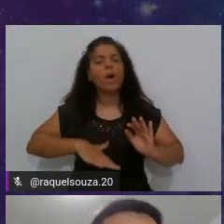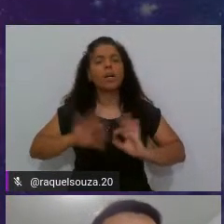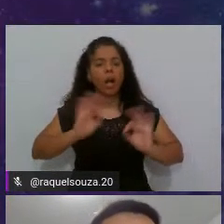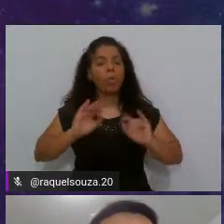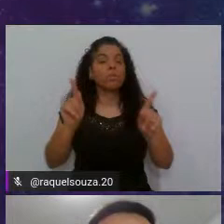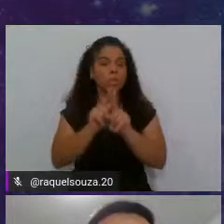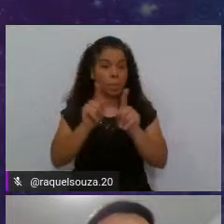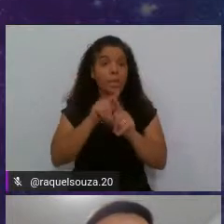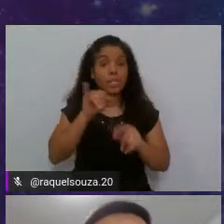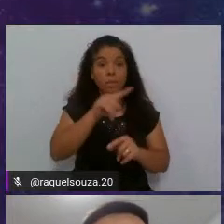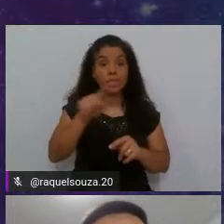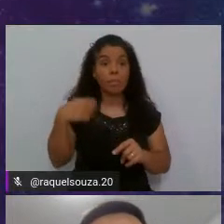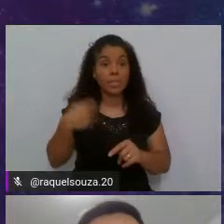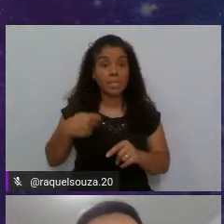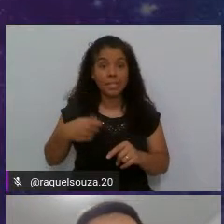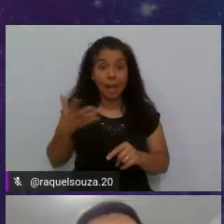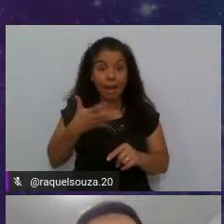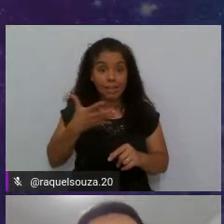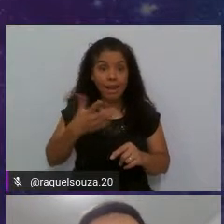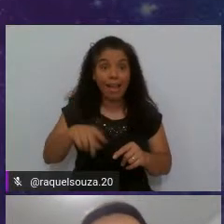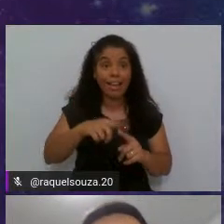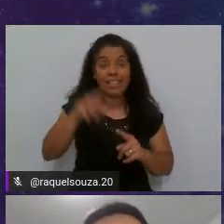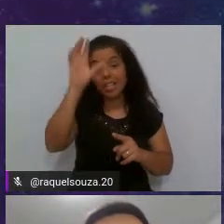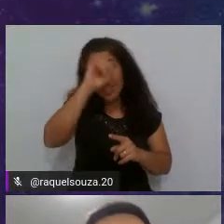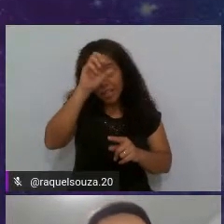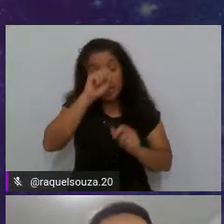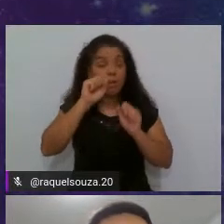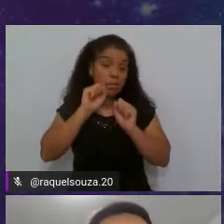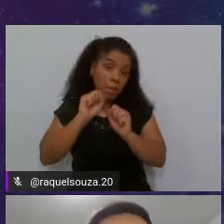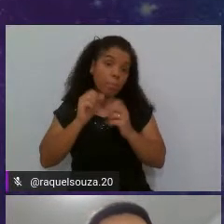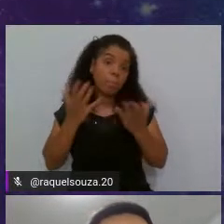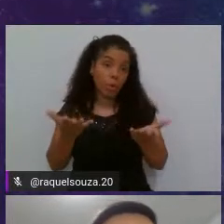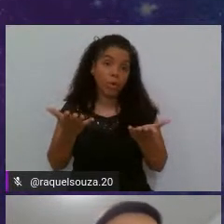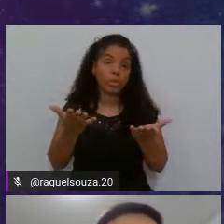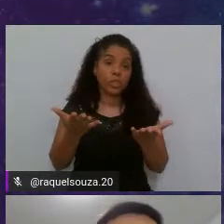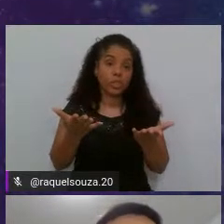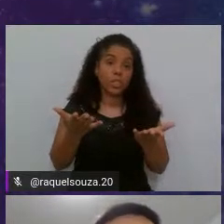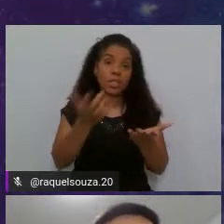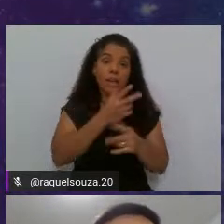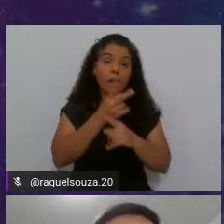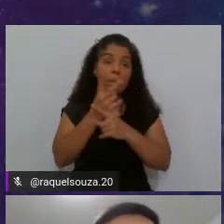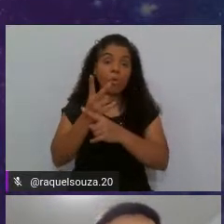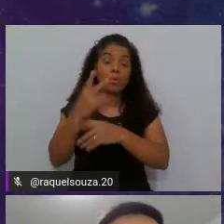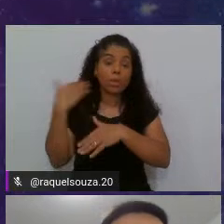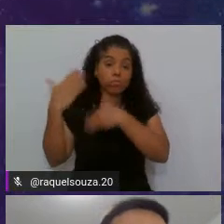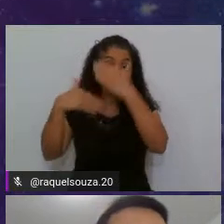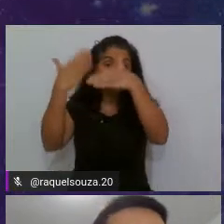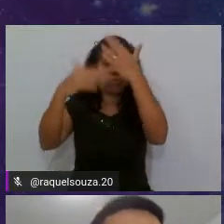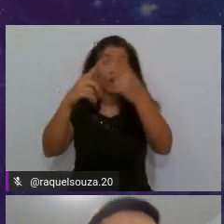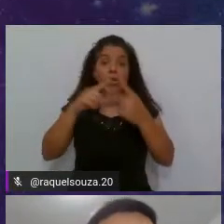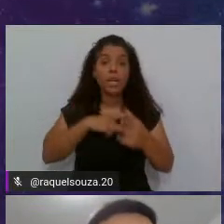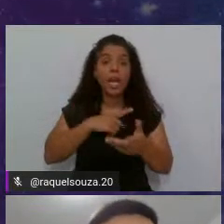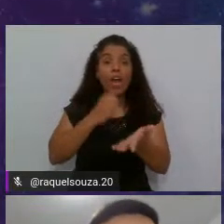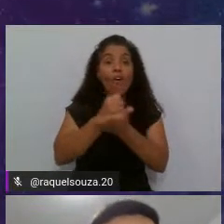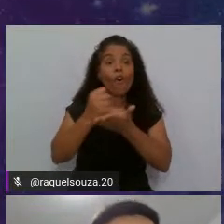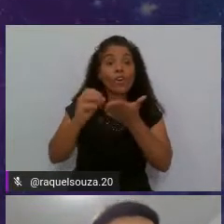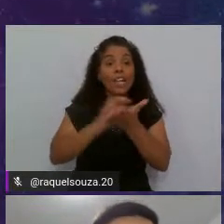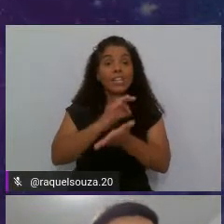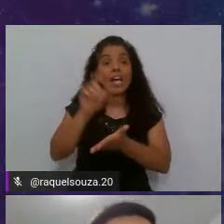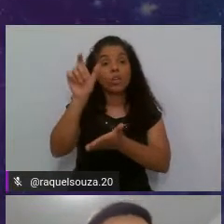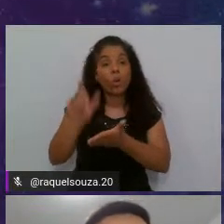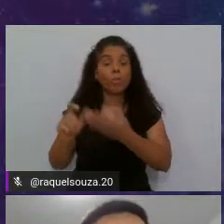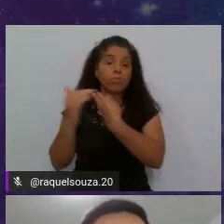você precisa acelerar, por exemplo, esse aprendizado, você pode buscar a sua evolução, ou, por exemplo, contratando um mentor,